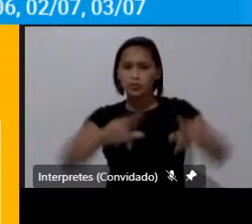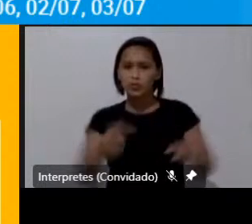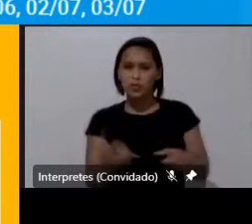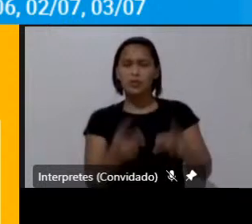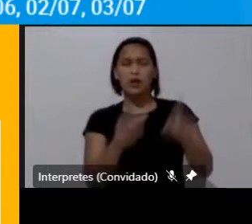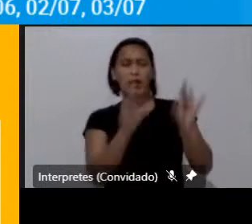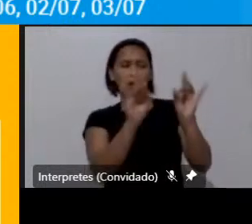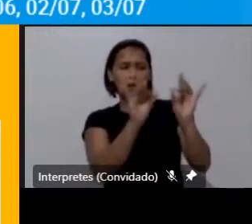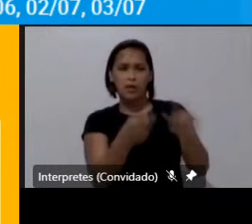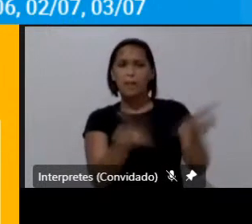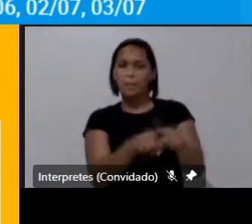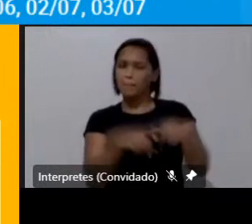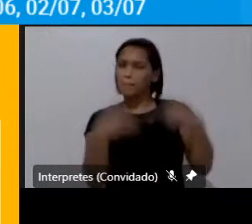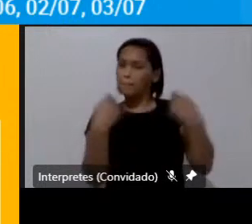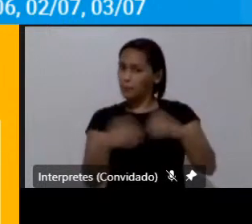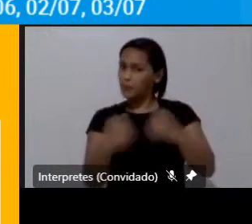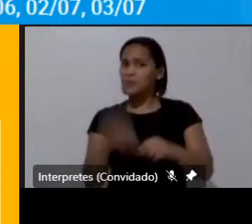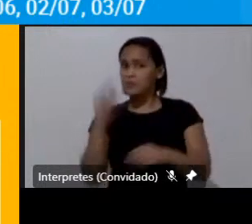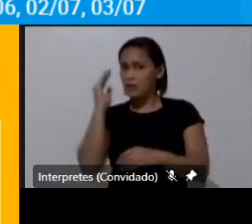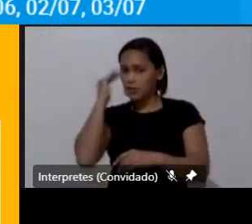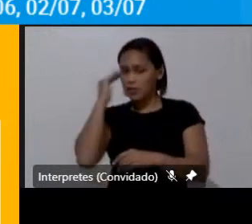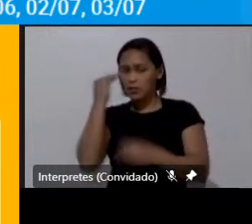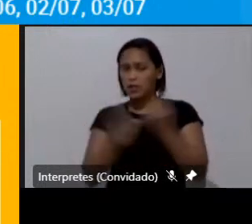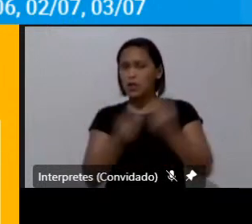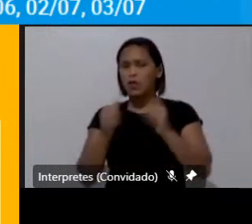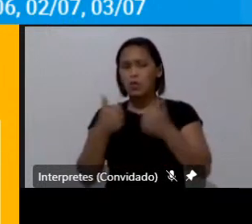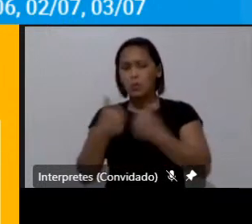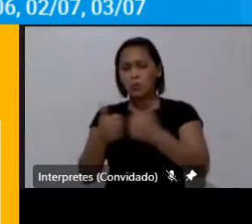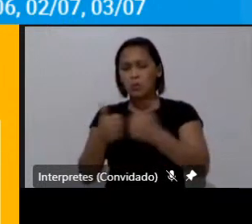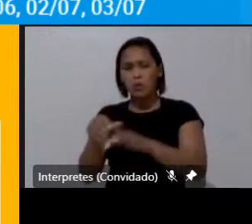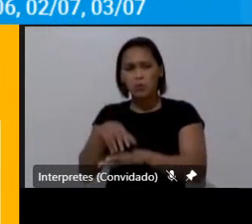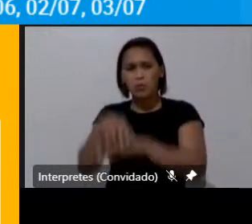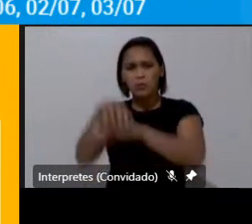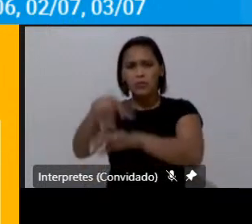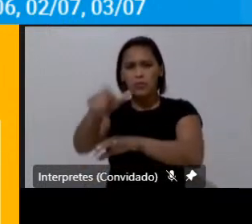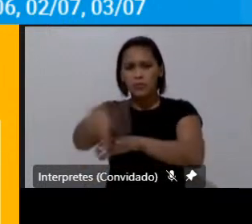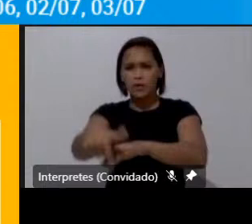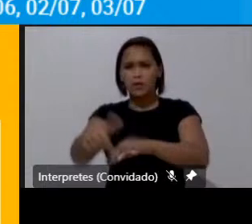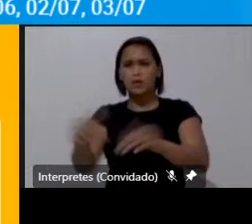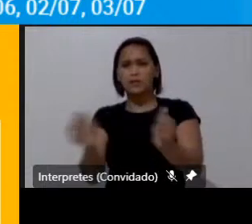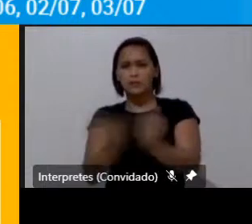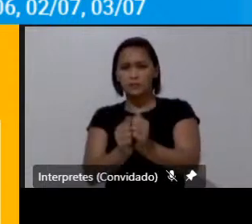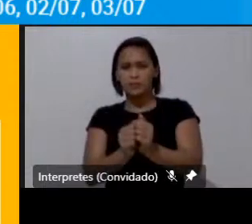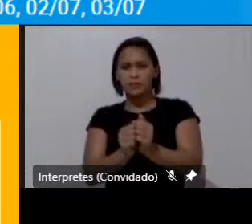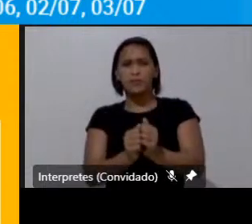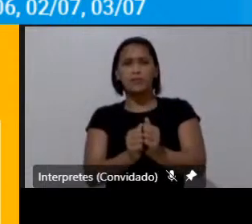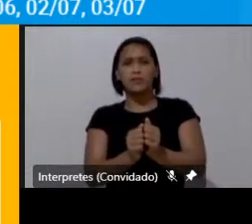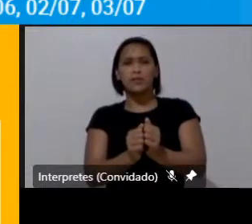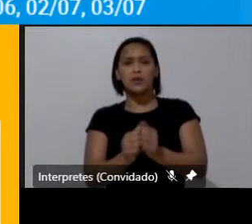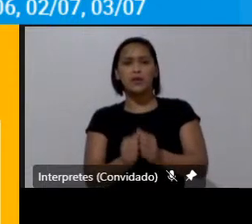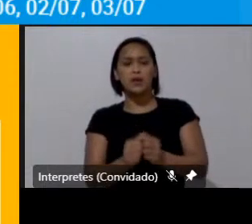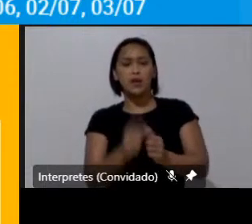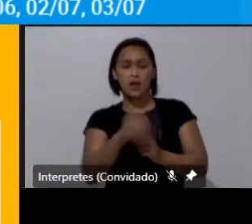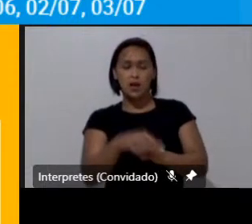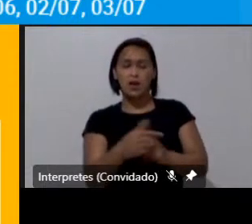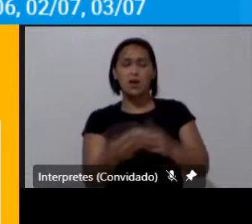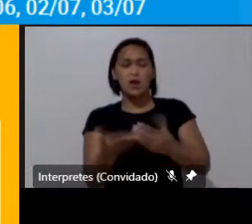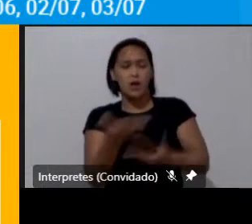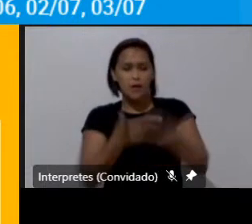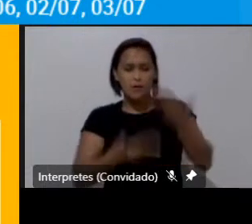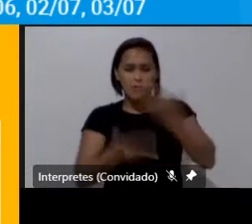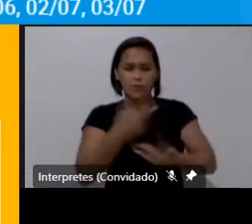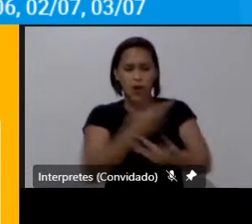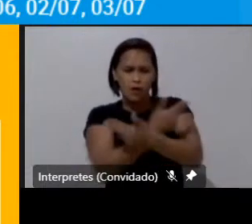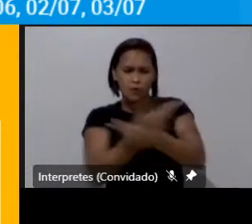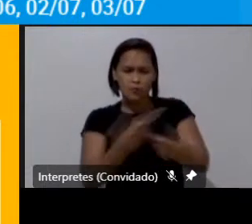peculiaridades e o quanto essa atividade emprega envolve muitos